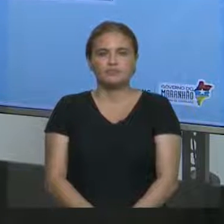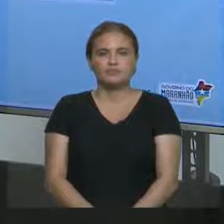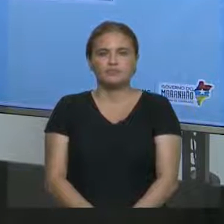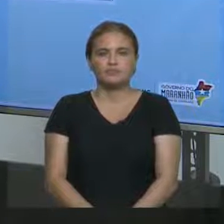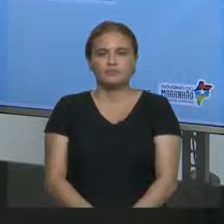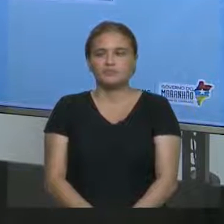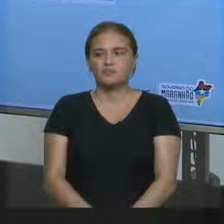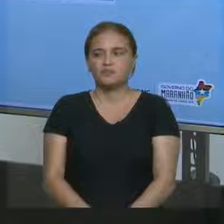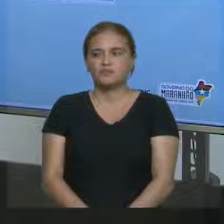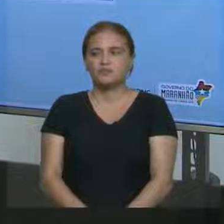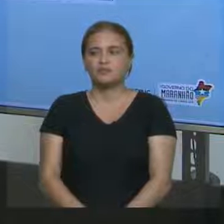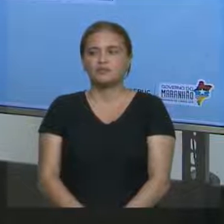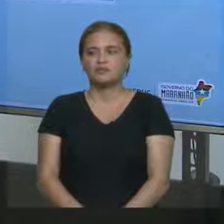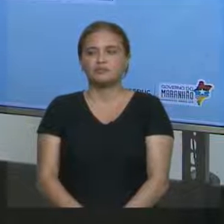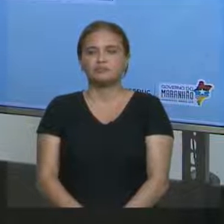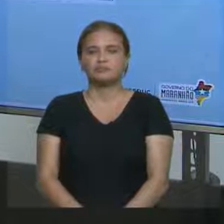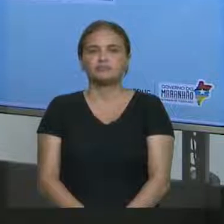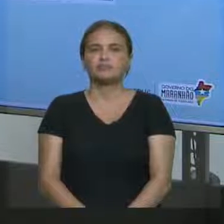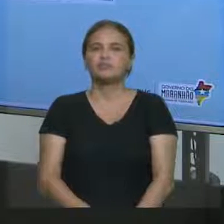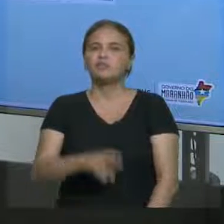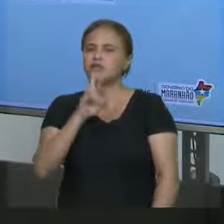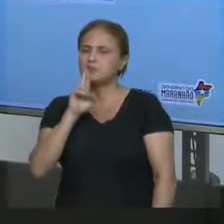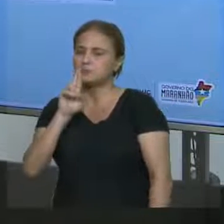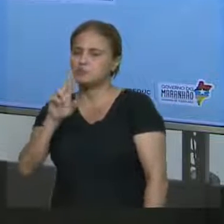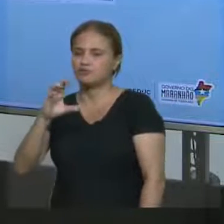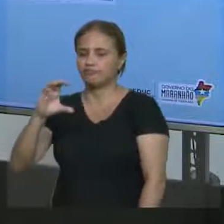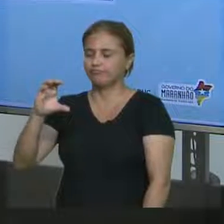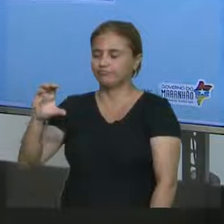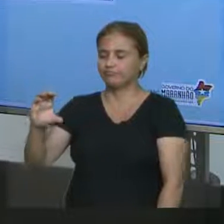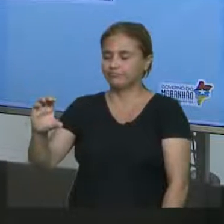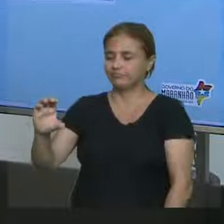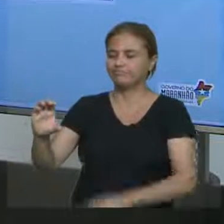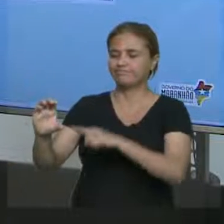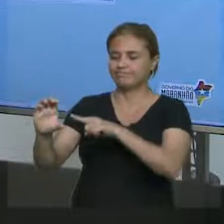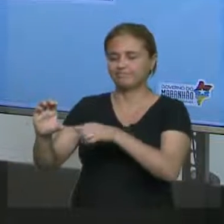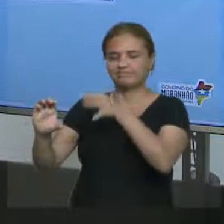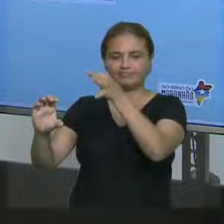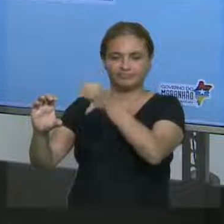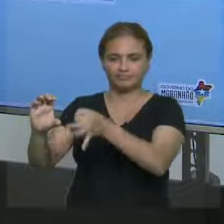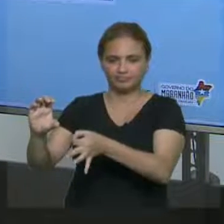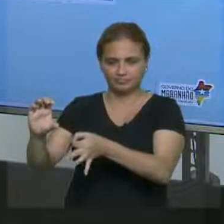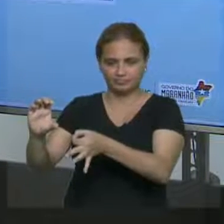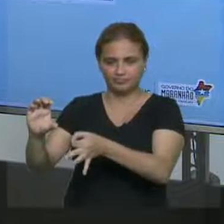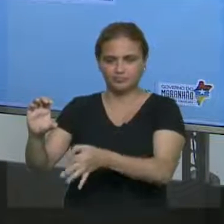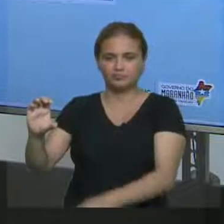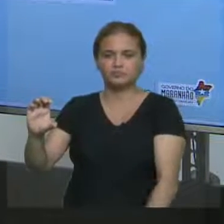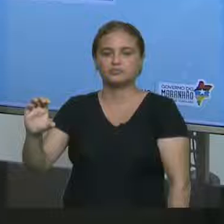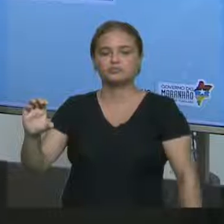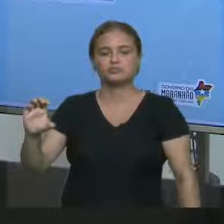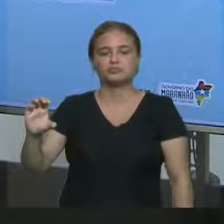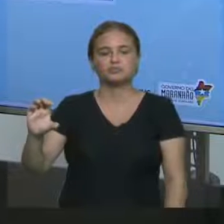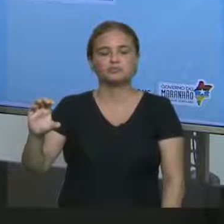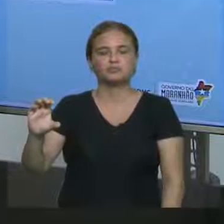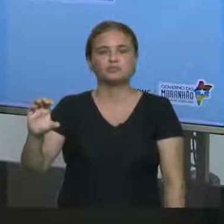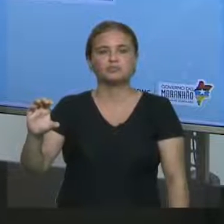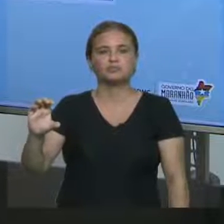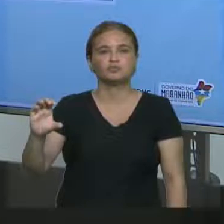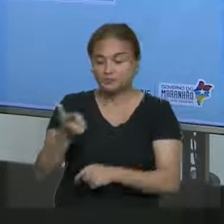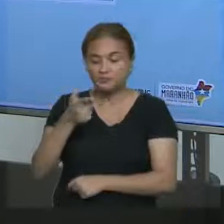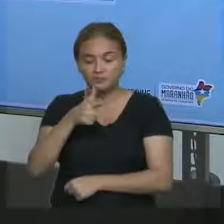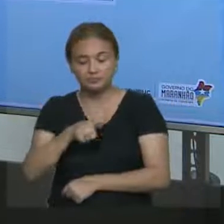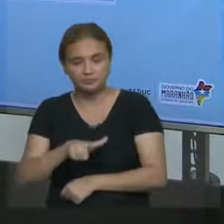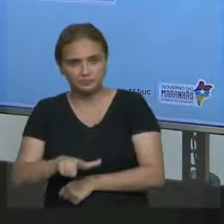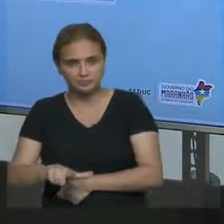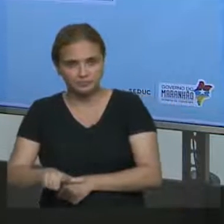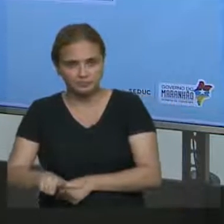Então, esse mesmo texto, esse mesmo e-mail. Vamos lá, vamos agora para as opções, tá? Só voltar bem que essa parte do texto que